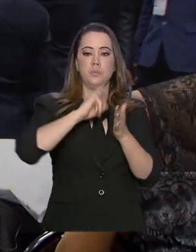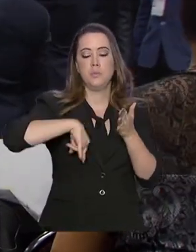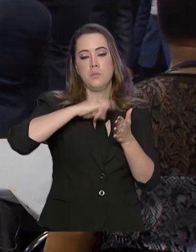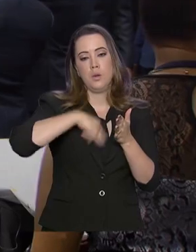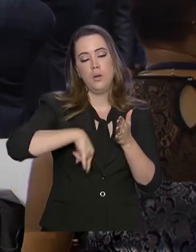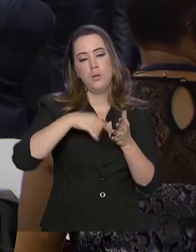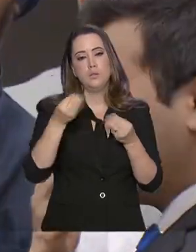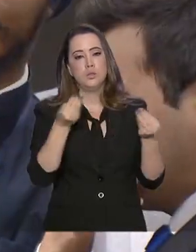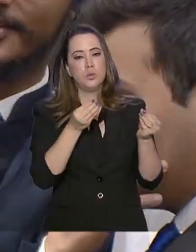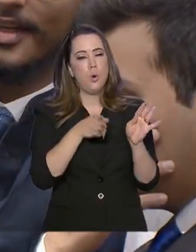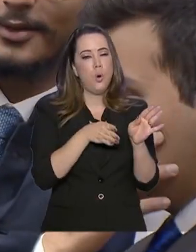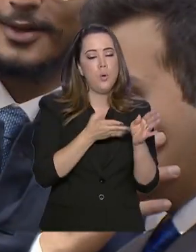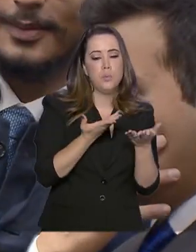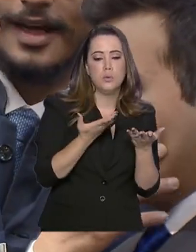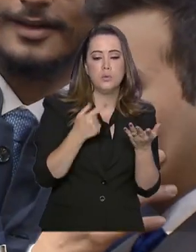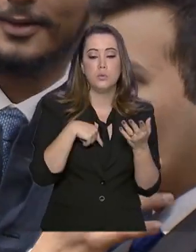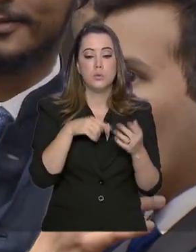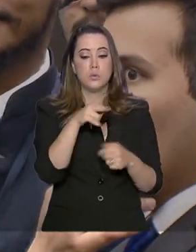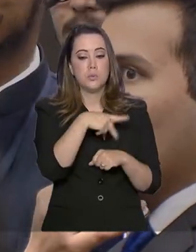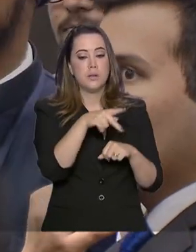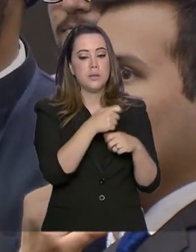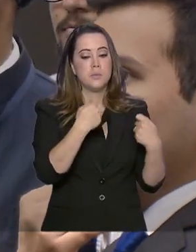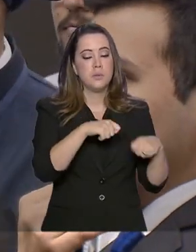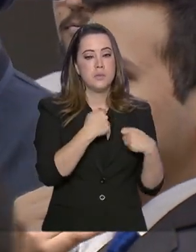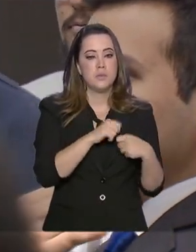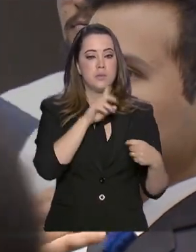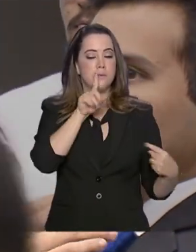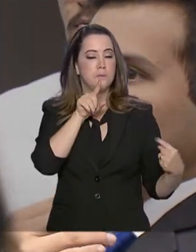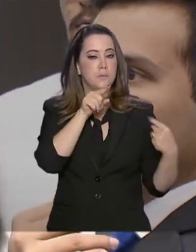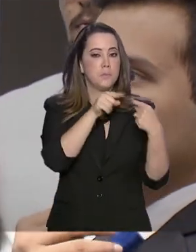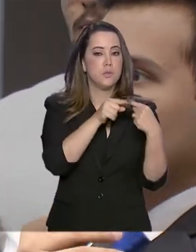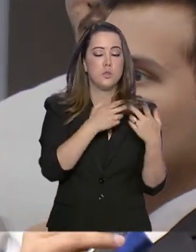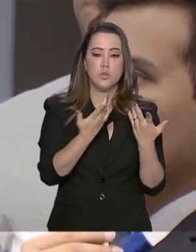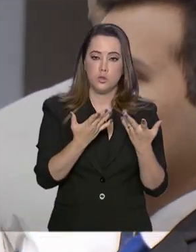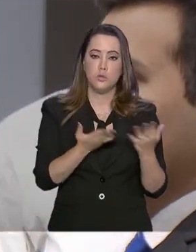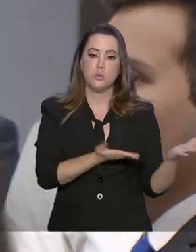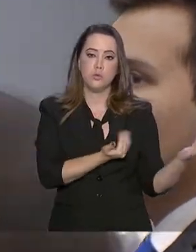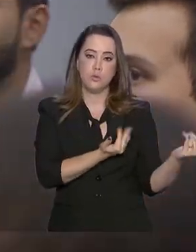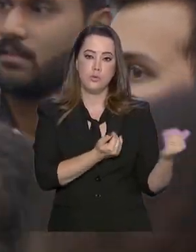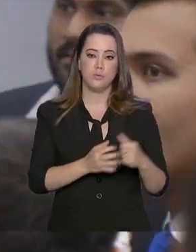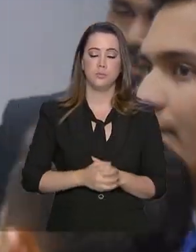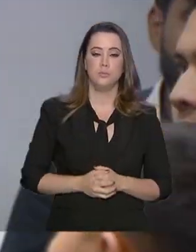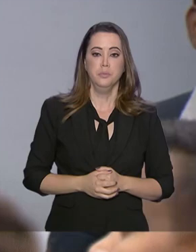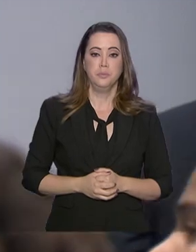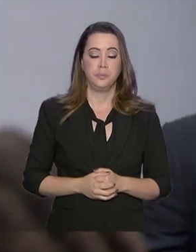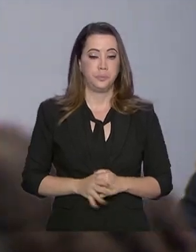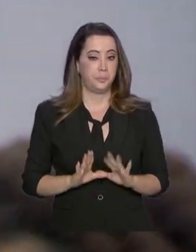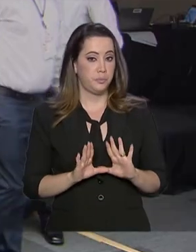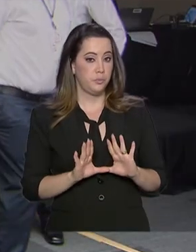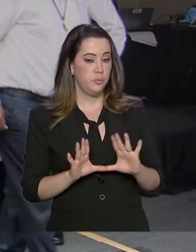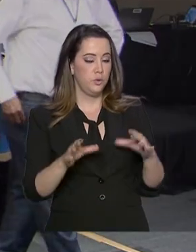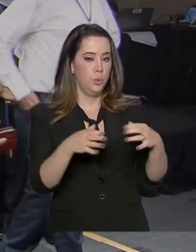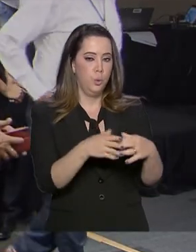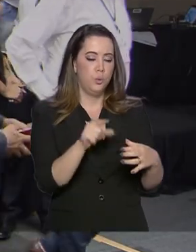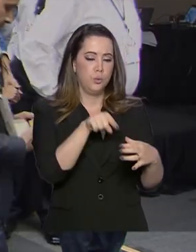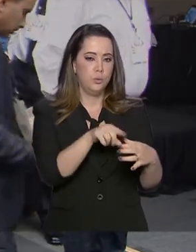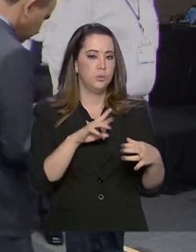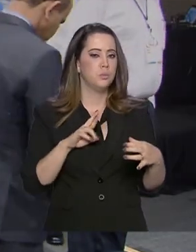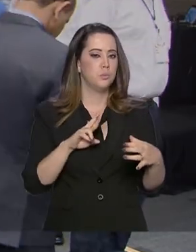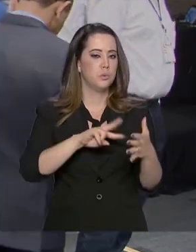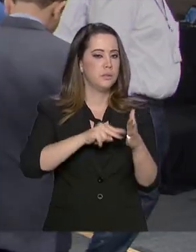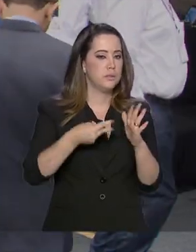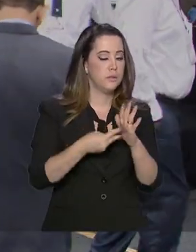orientar o posicionamento dos países que compõem o BRICS sobre a juventude. O bloco representa cerca de